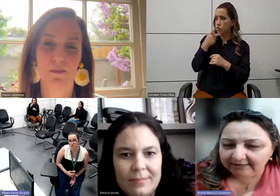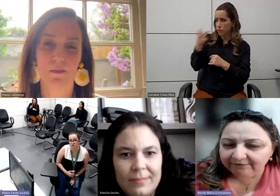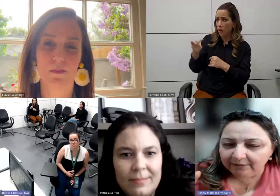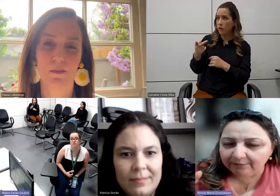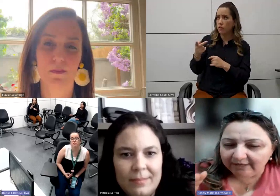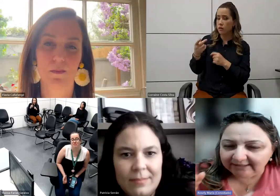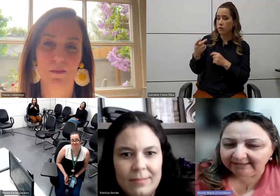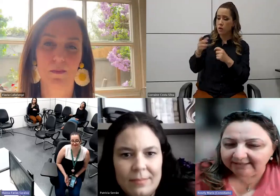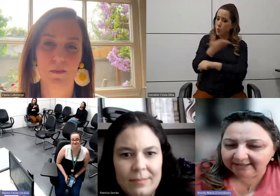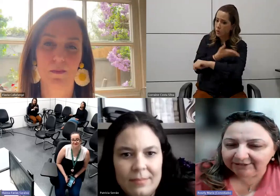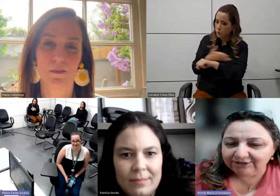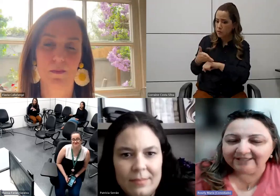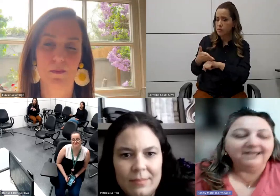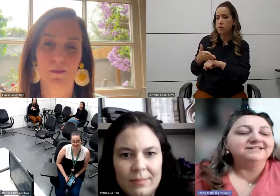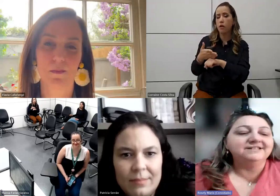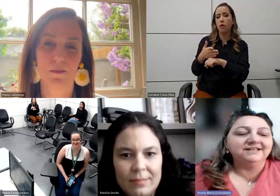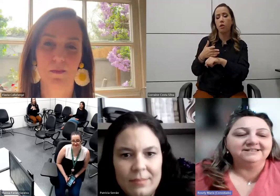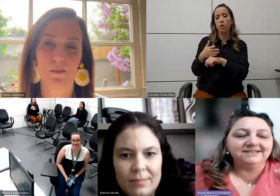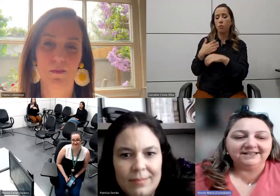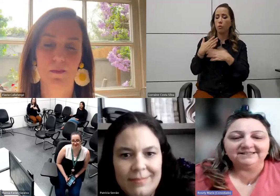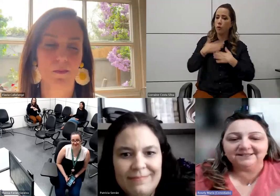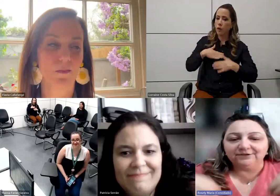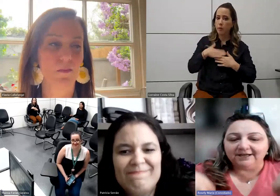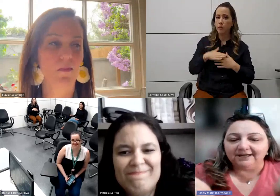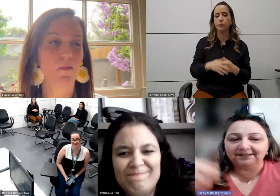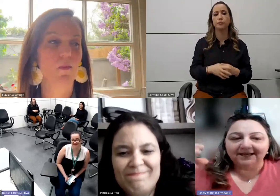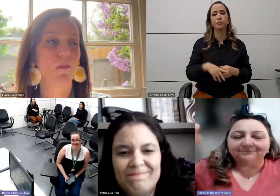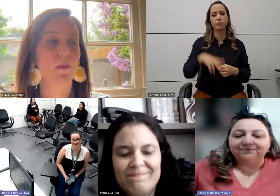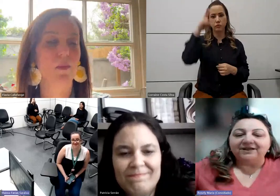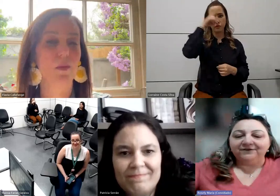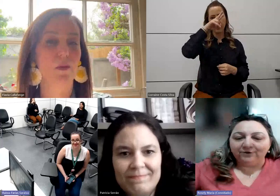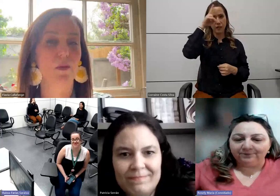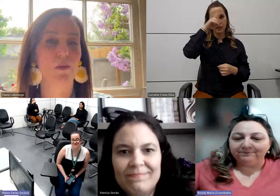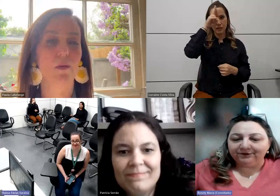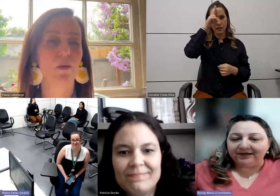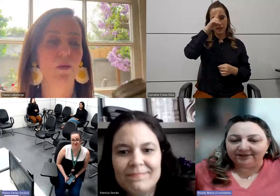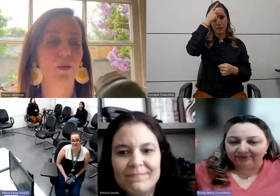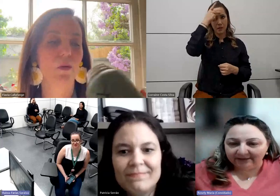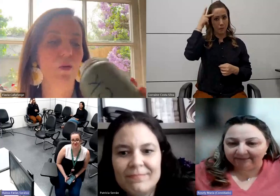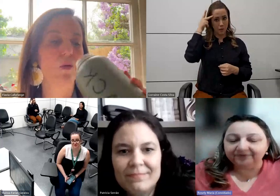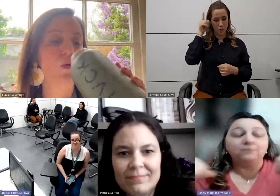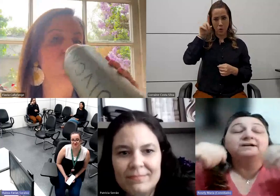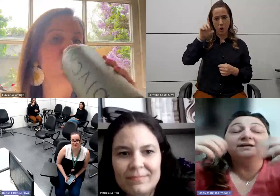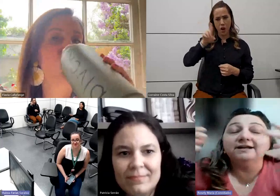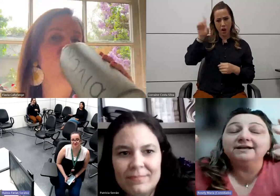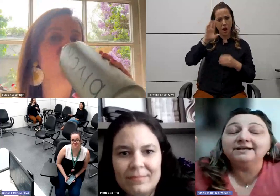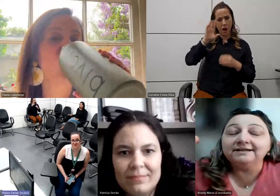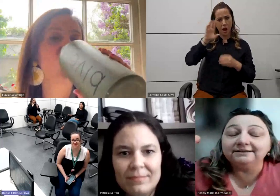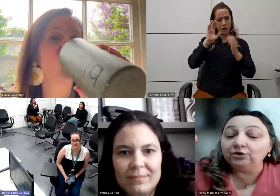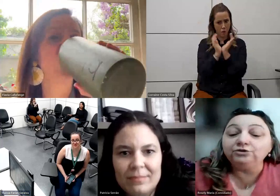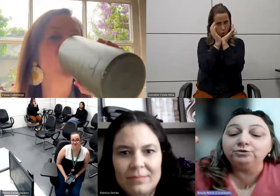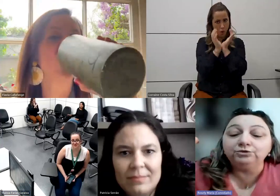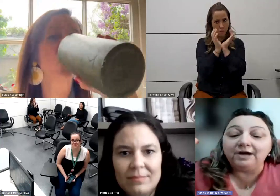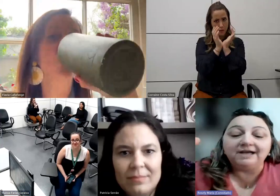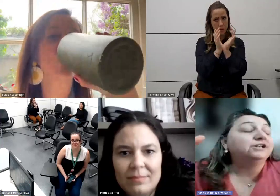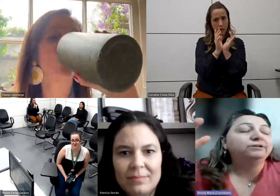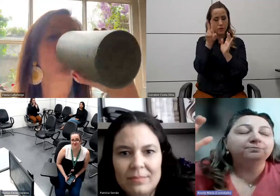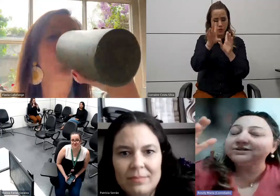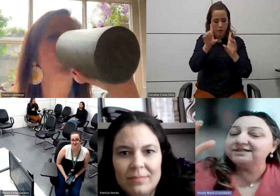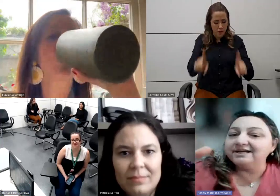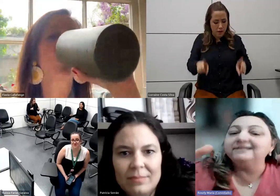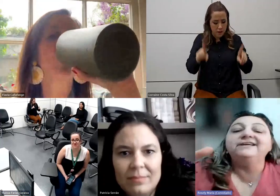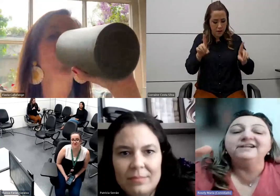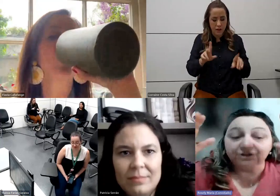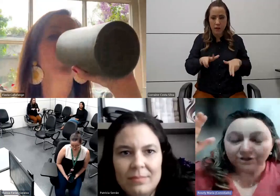na Copa que teve um cadeirante que desceu da cadeira e ficou pendurado? Então, todo mundo